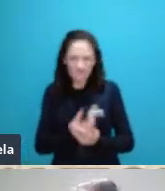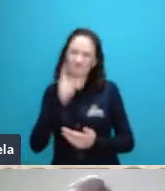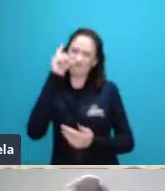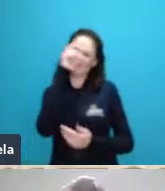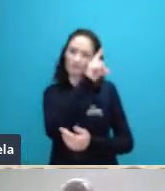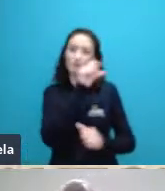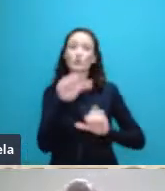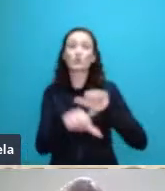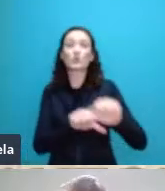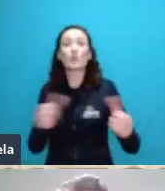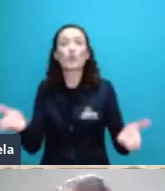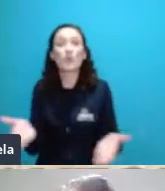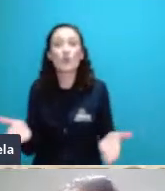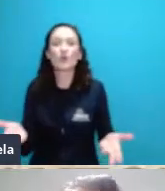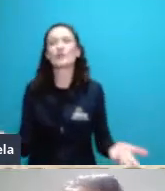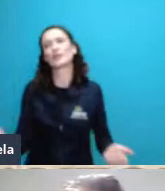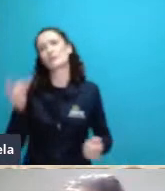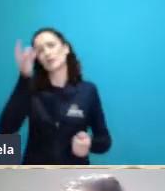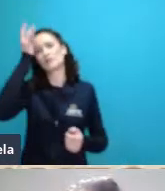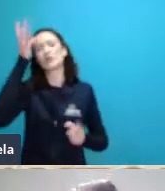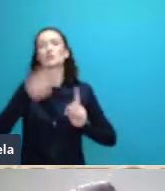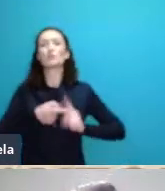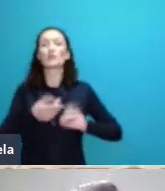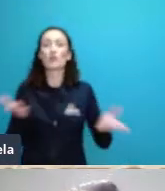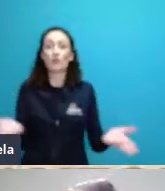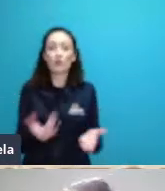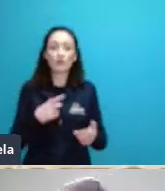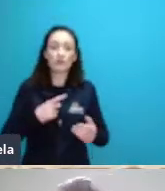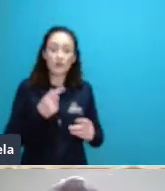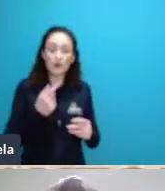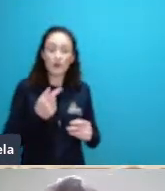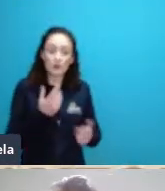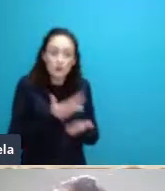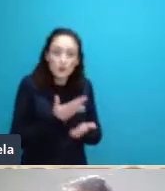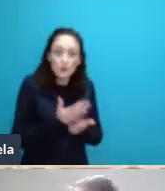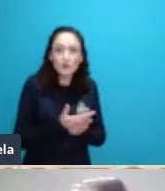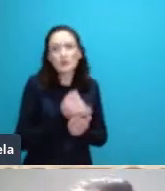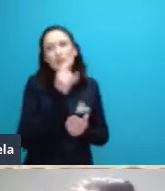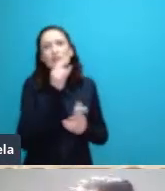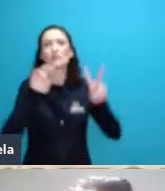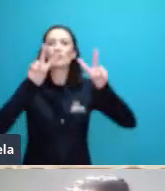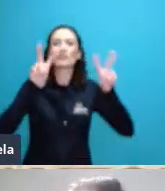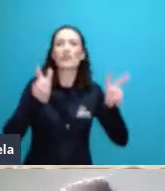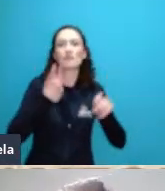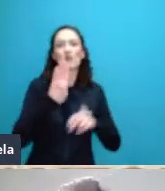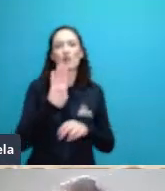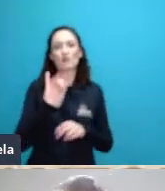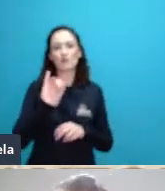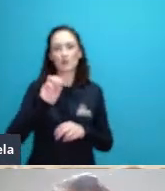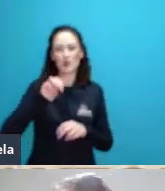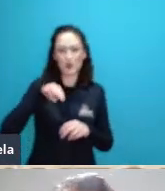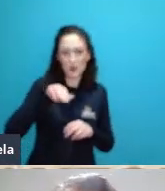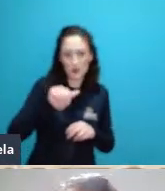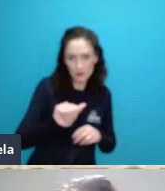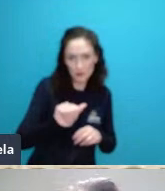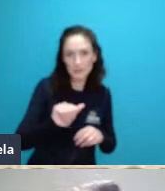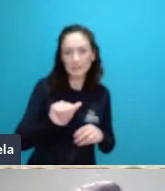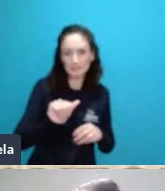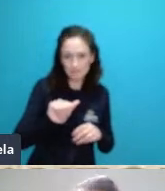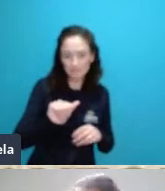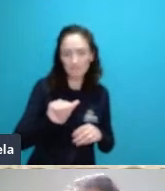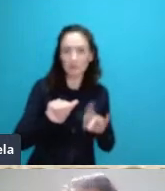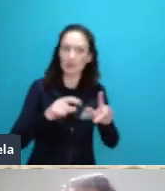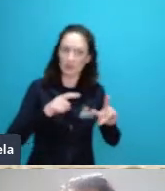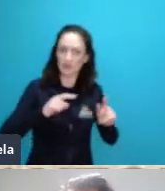ecossistema por uma escala muito maior como nos biomas por exemplo porque nós temos simulações computacionais temos grandes bancos de dados